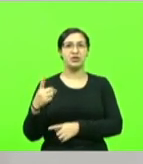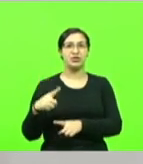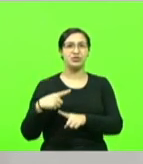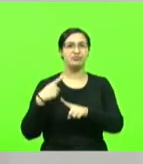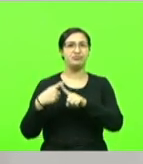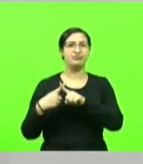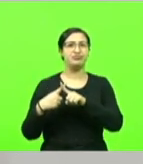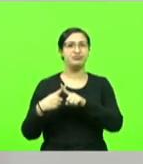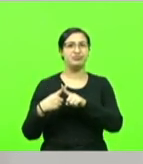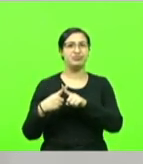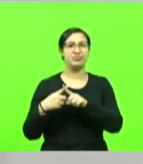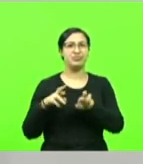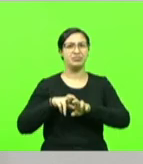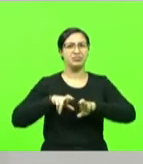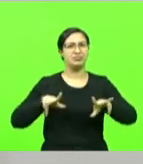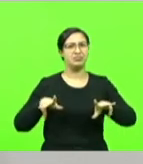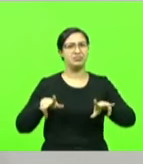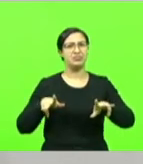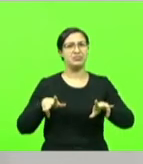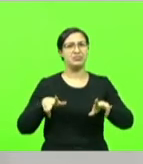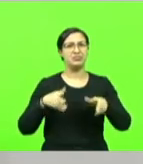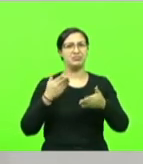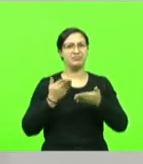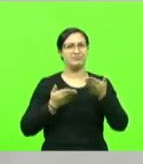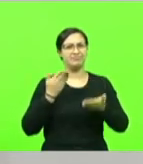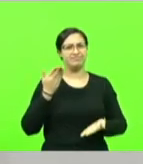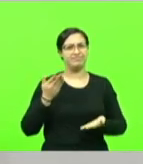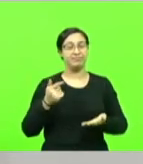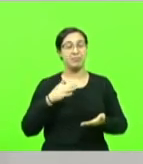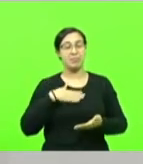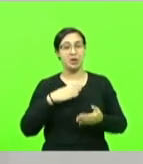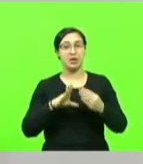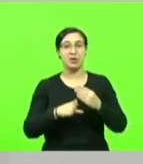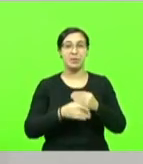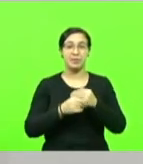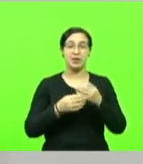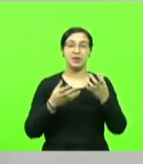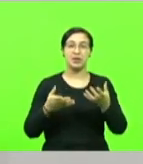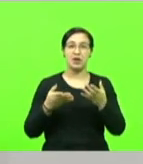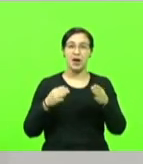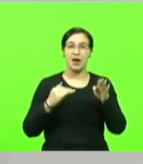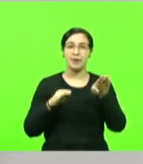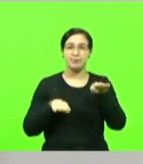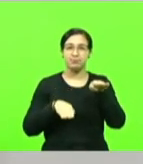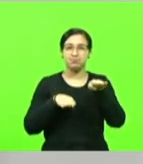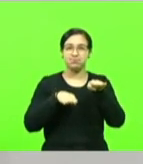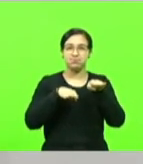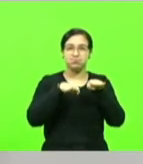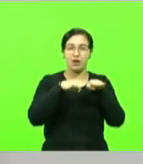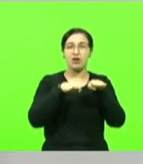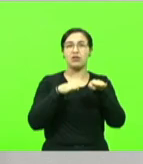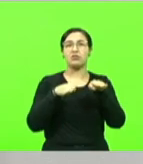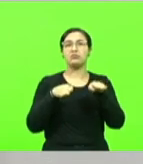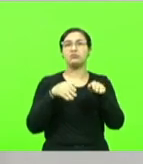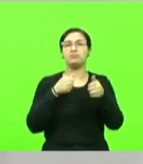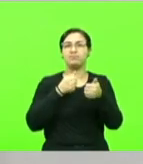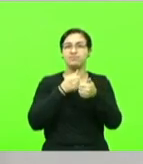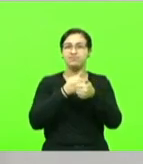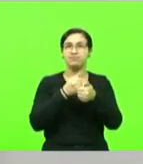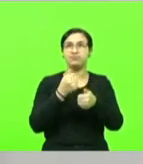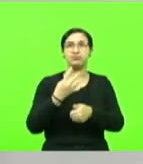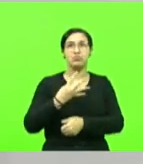salários. Já a minha emenda tenta corrigir o máximo e chegar o mais próximo possível do 4,00.